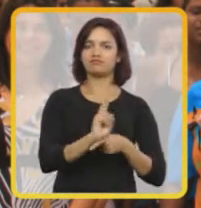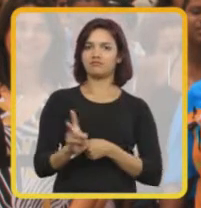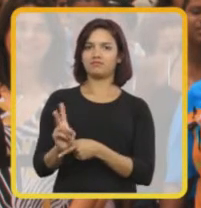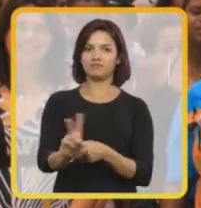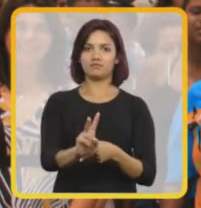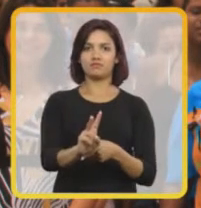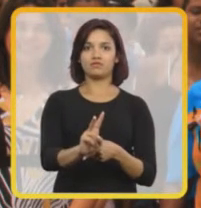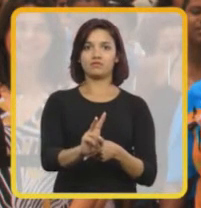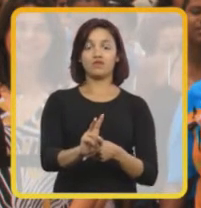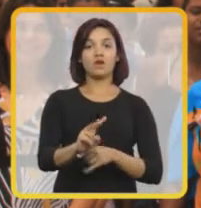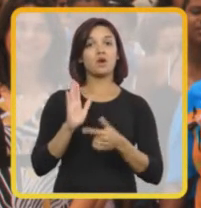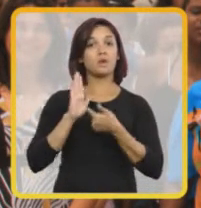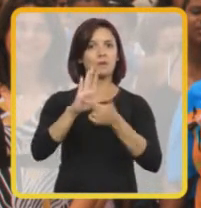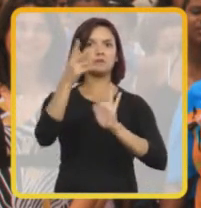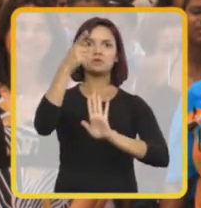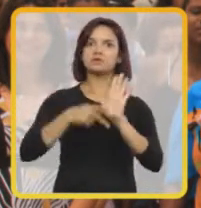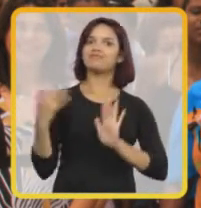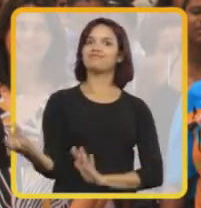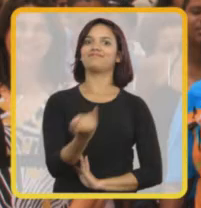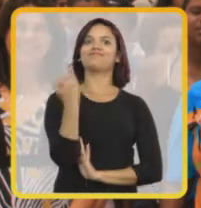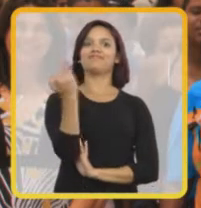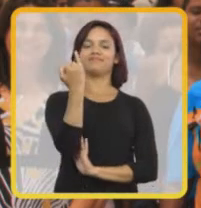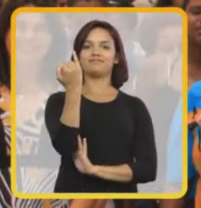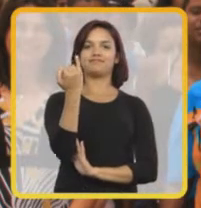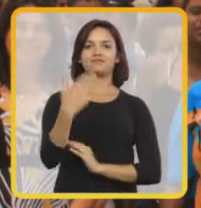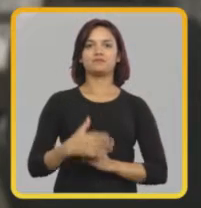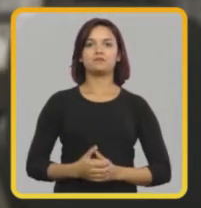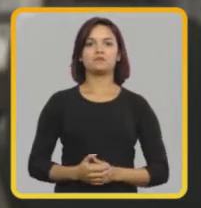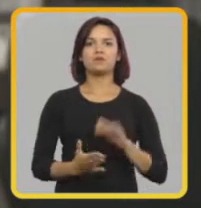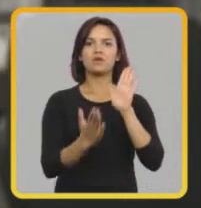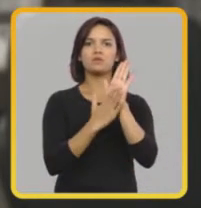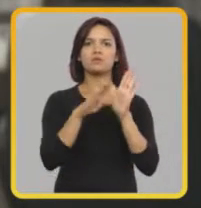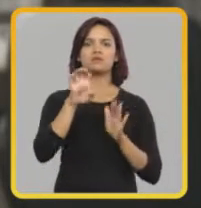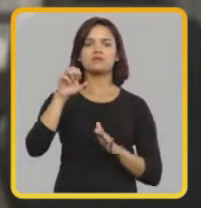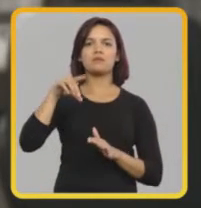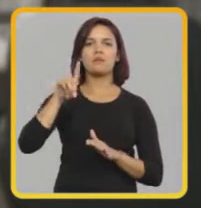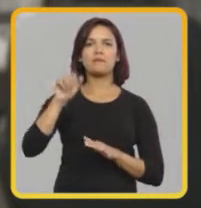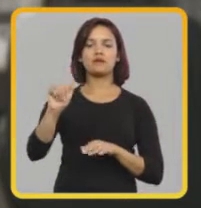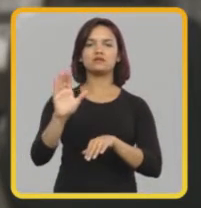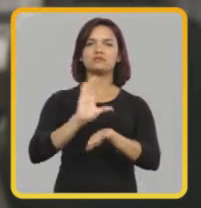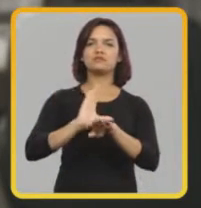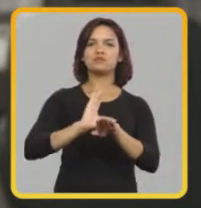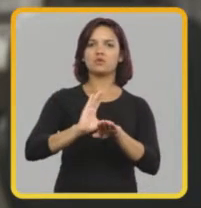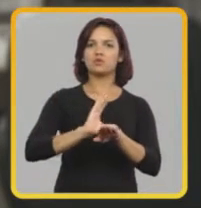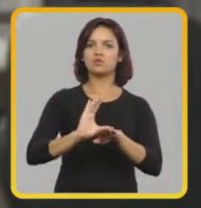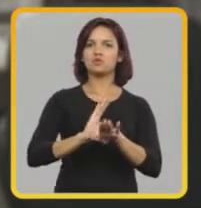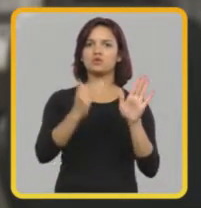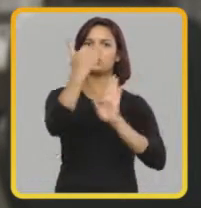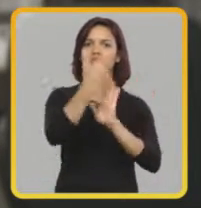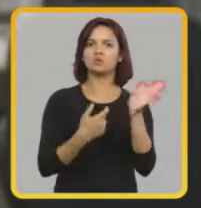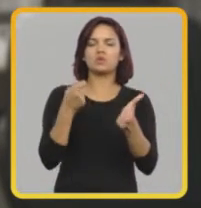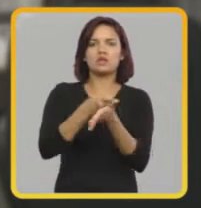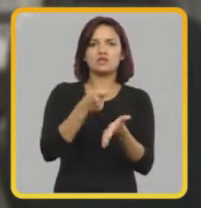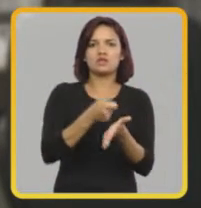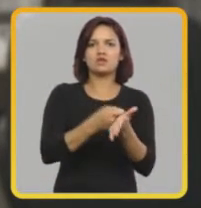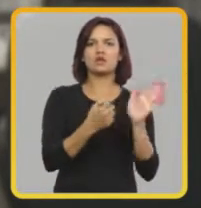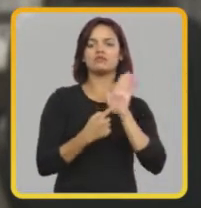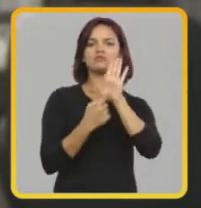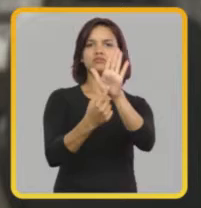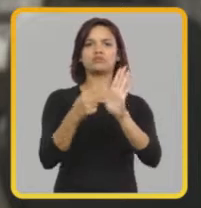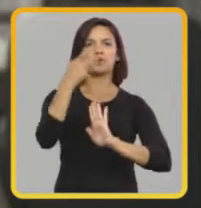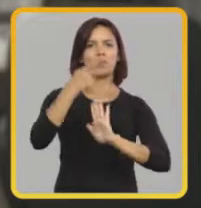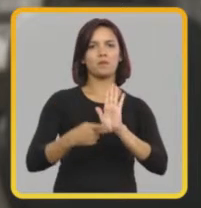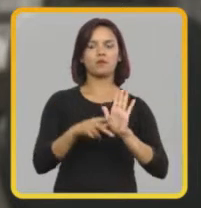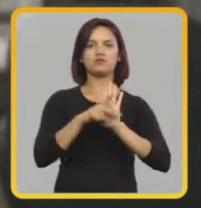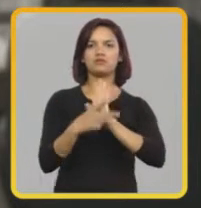Fiscalização e Controle. Apresentou projetos importantes. Propus uma emenda à Constituição que reduz as exigências